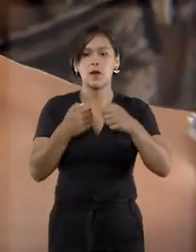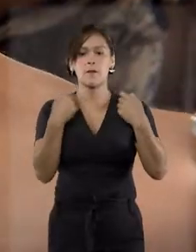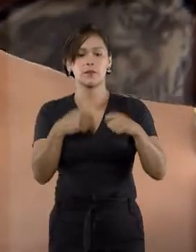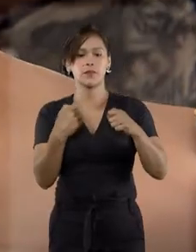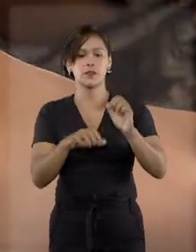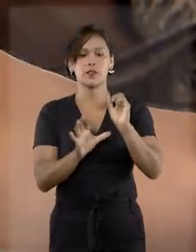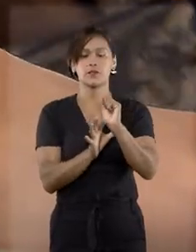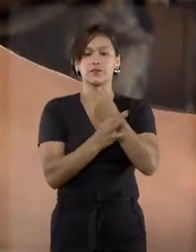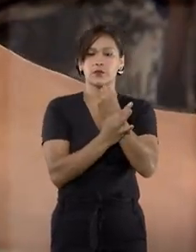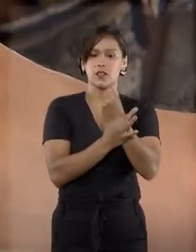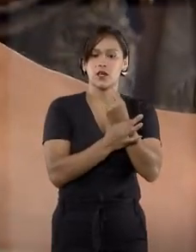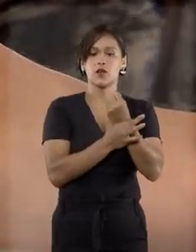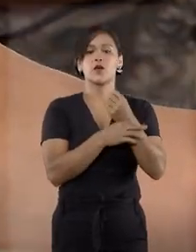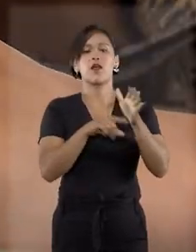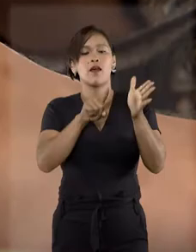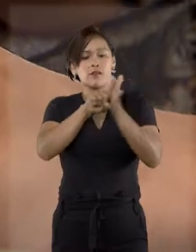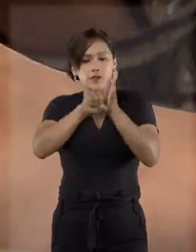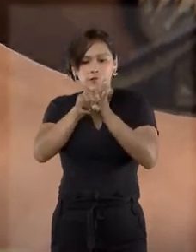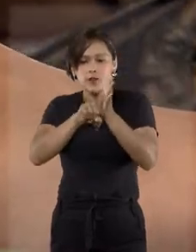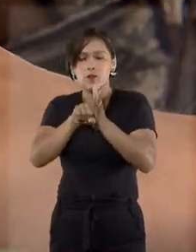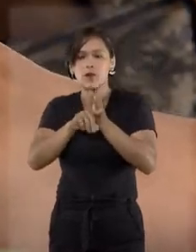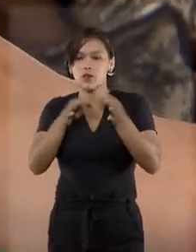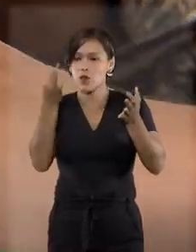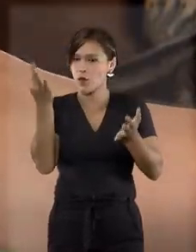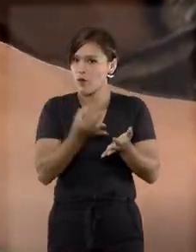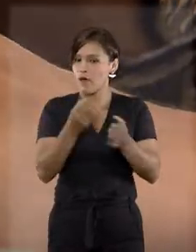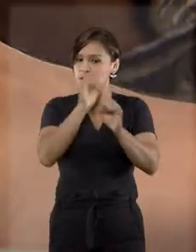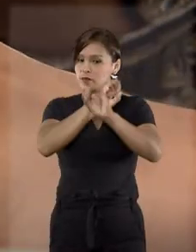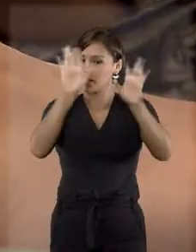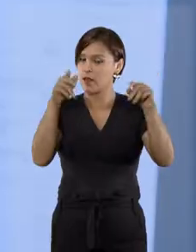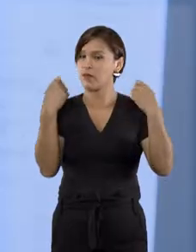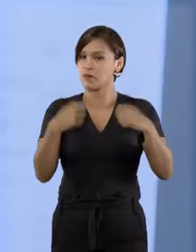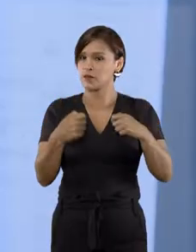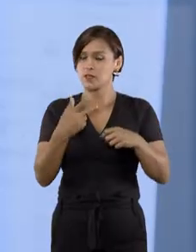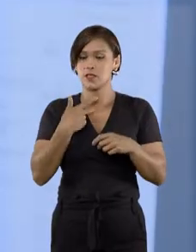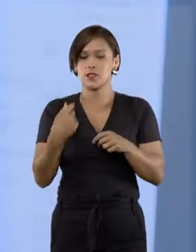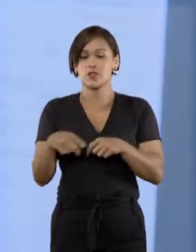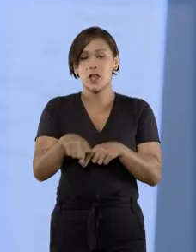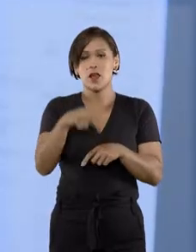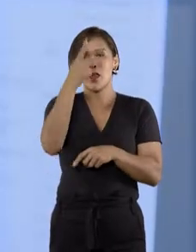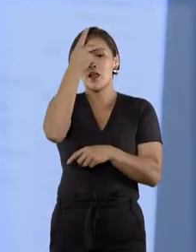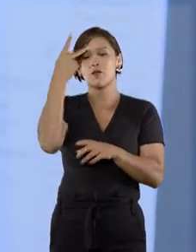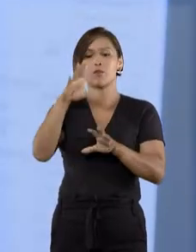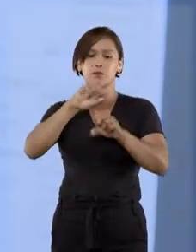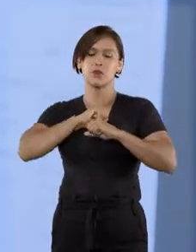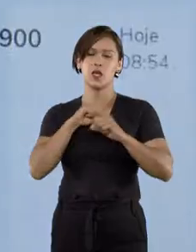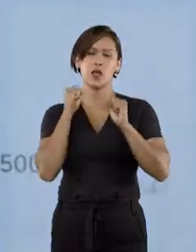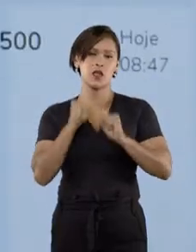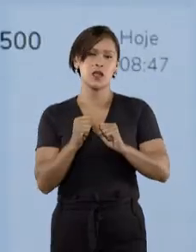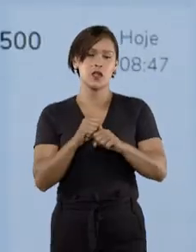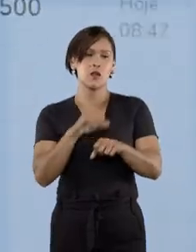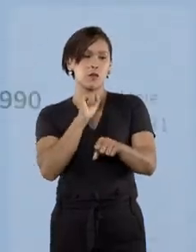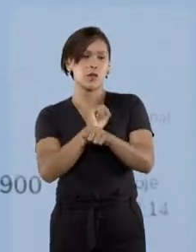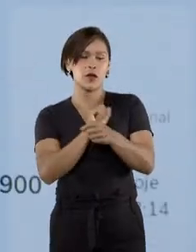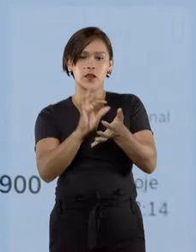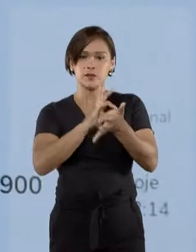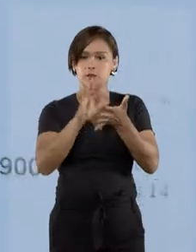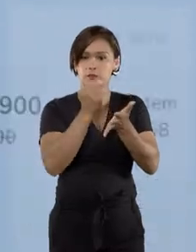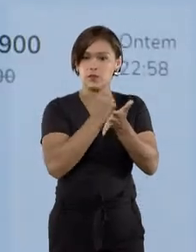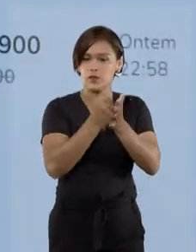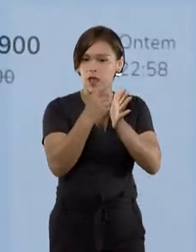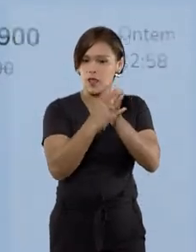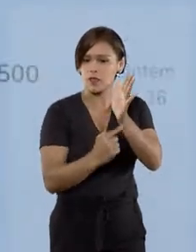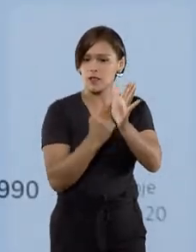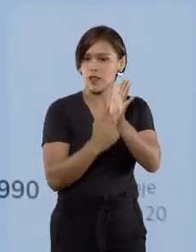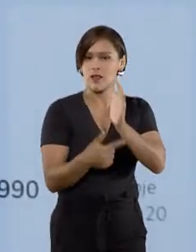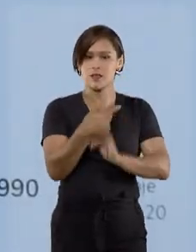devem assegurar informações corretas, claras e precisas. Já o consumidor pode se arrepender e desfazer do negócio em